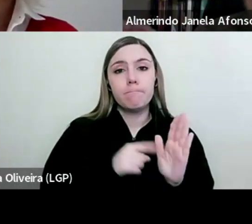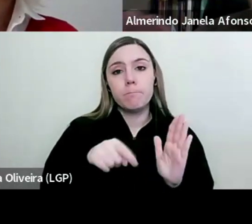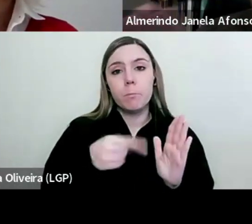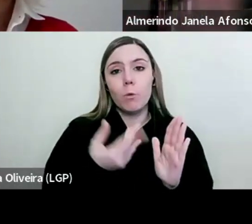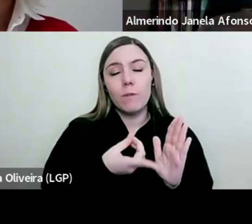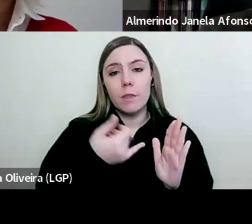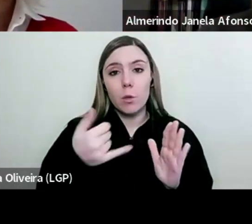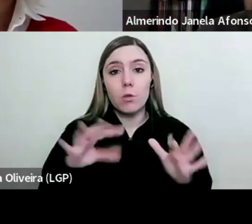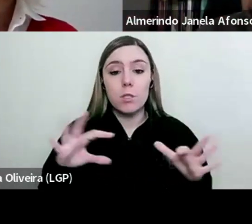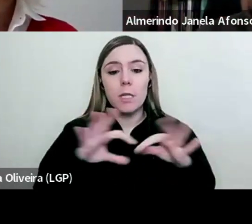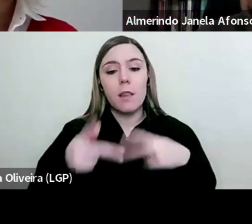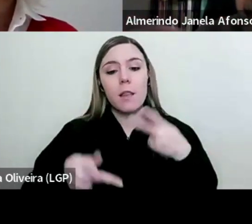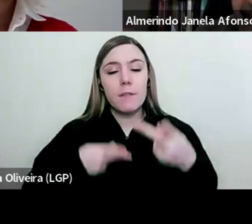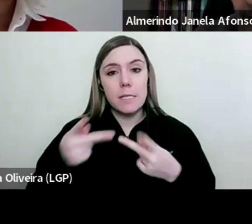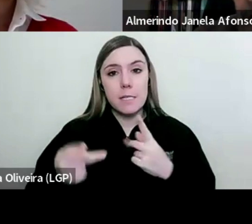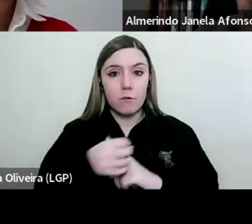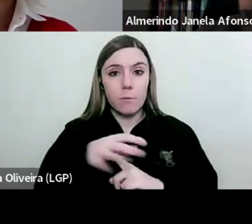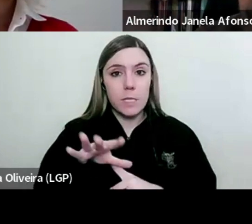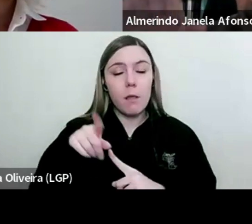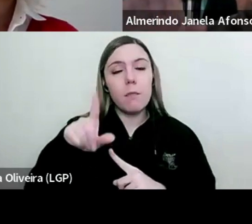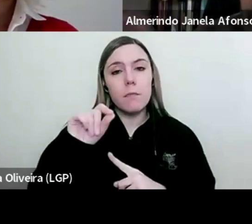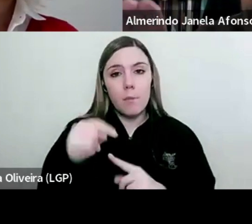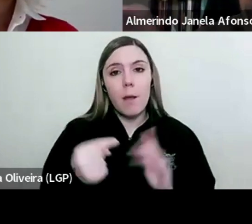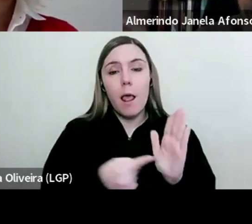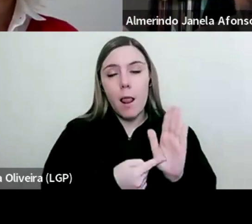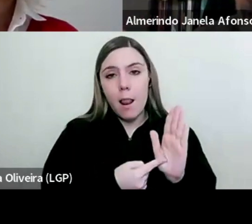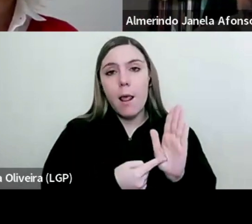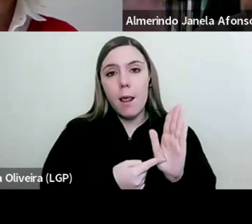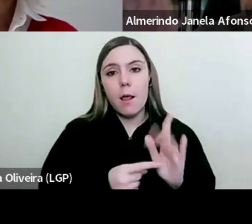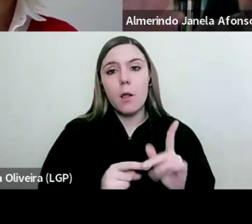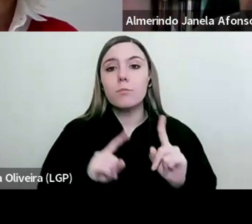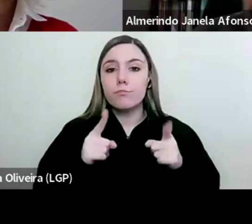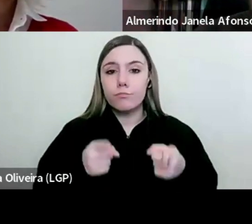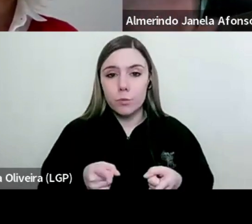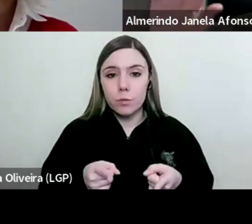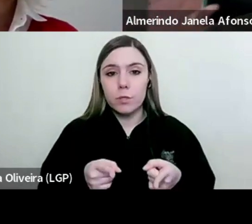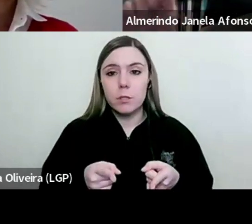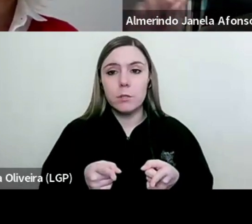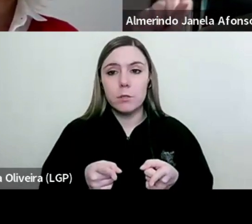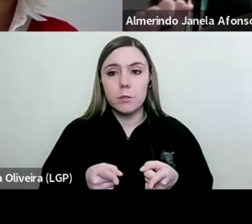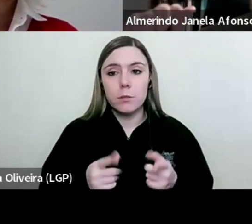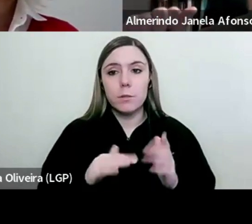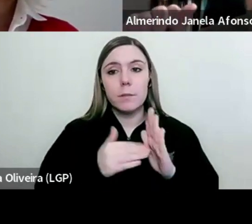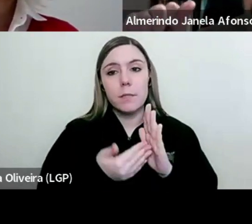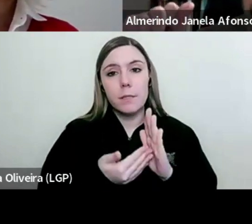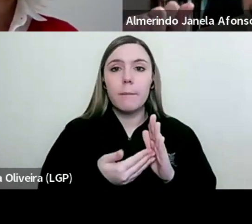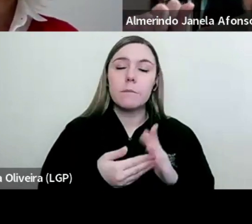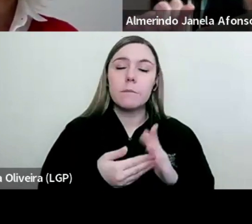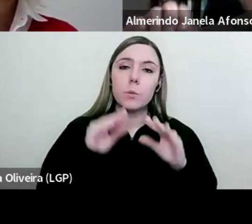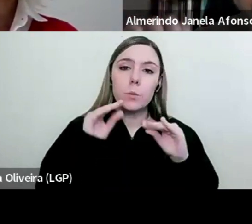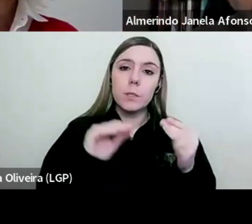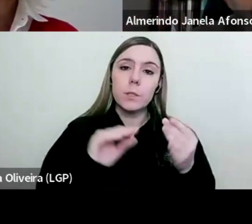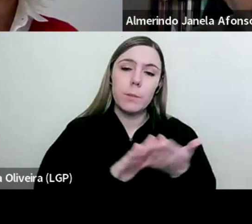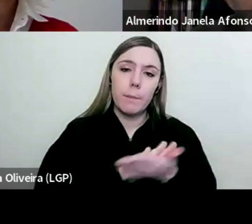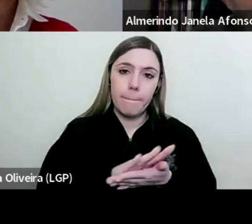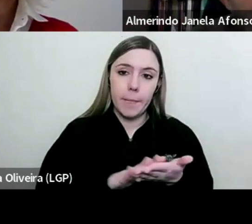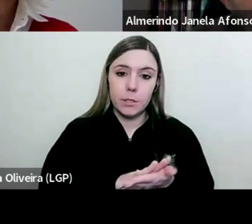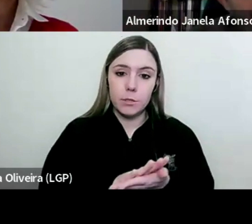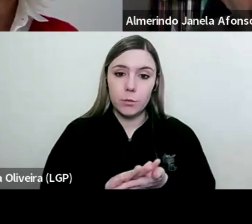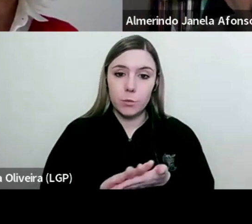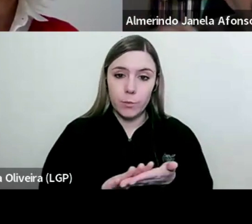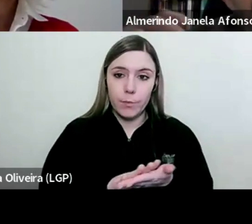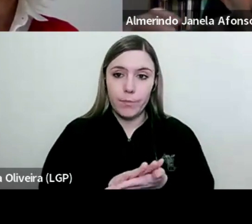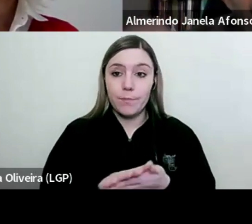formativa, também já fala da introdução de provas aferidas no ensino básico. Portanto, isto são